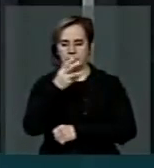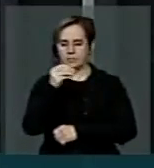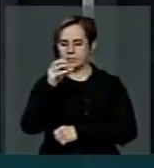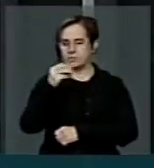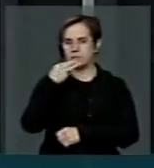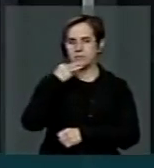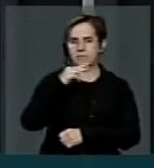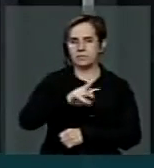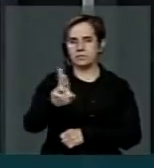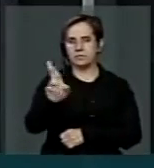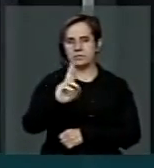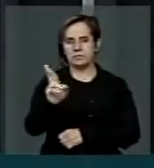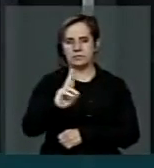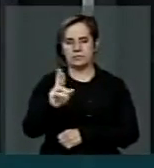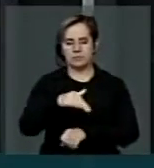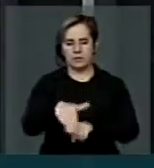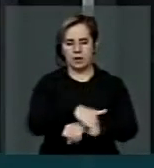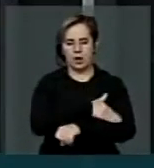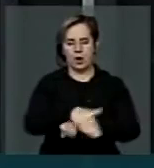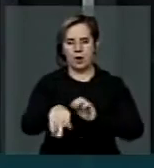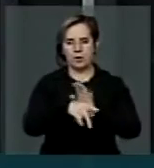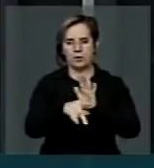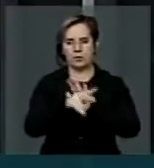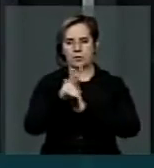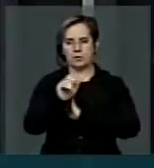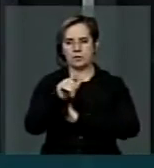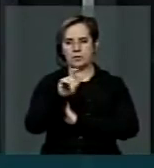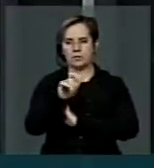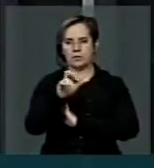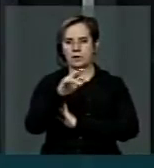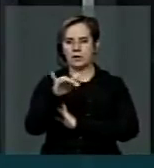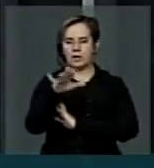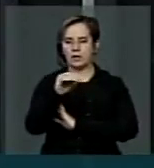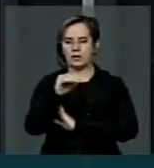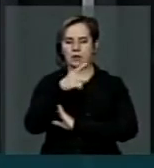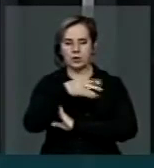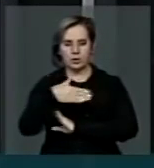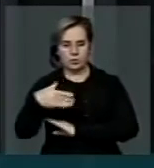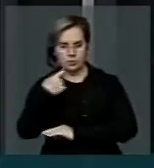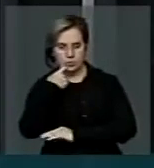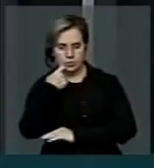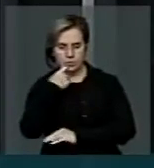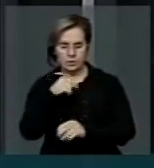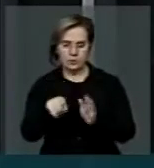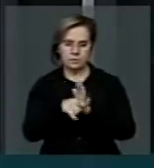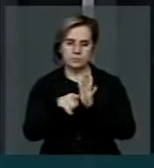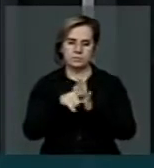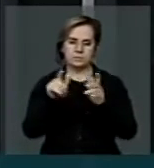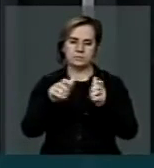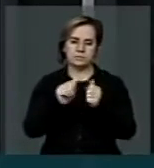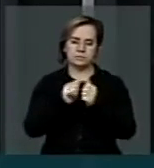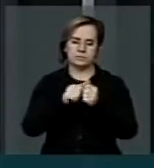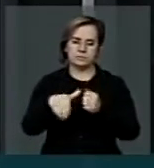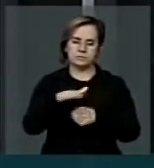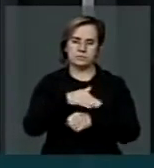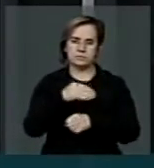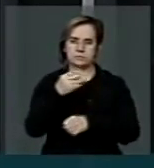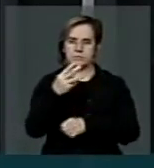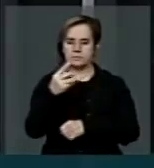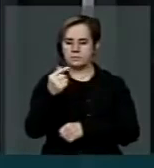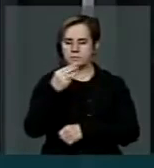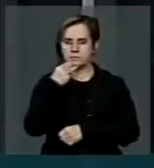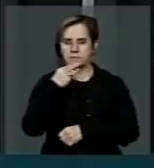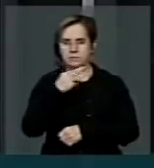de reais nas rodovias do Vale do Rio do Peixe. Videra, Caçador, 37 milhões.